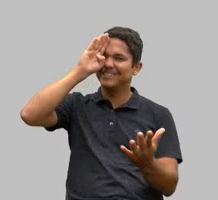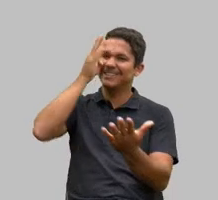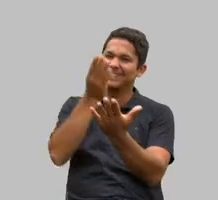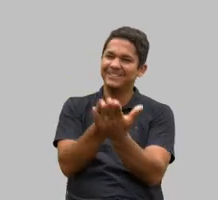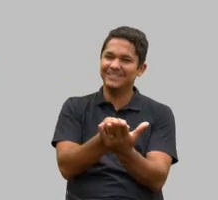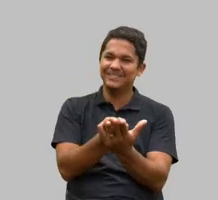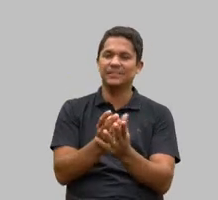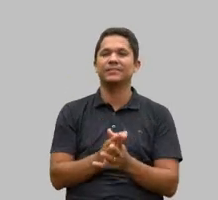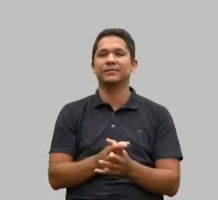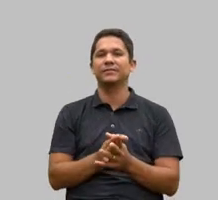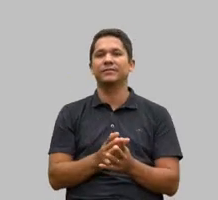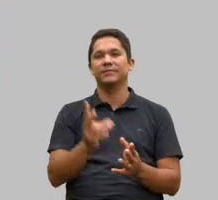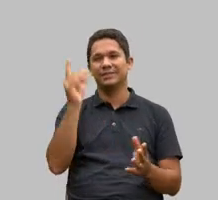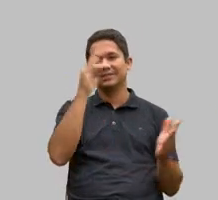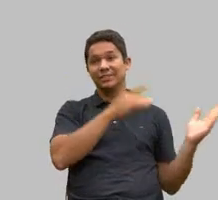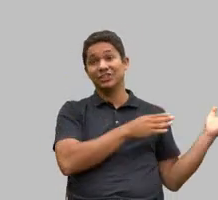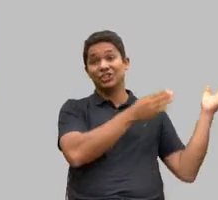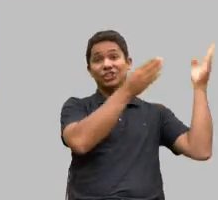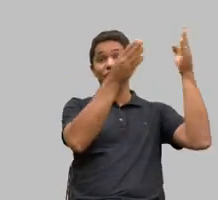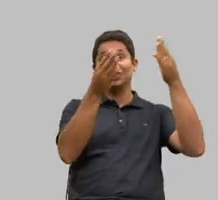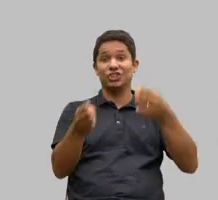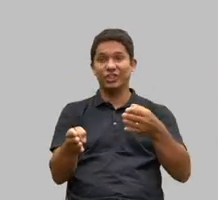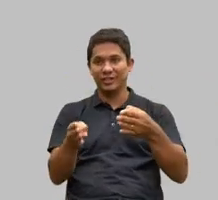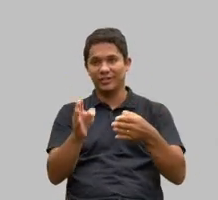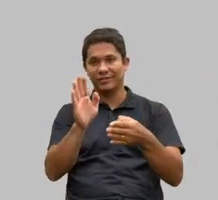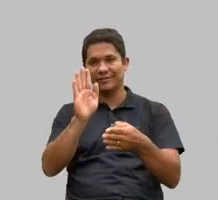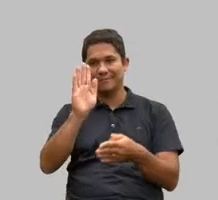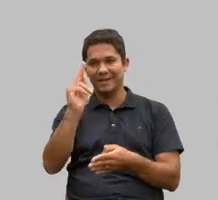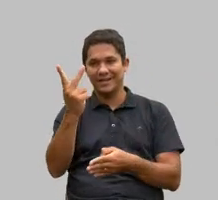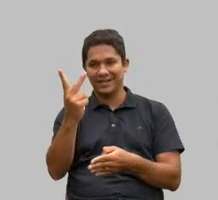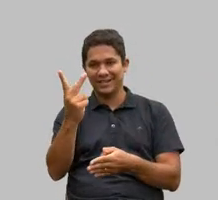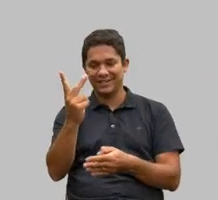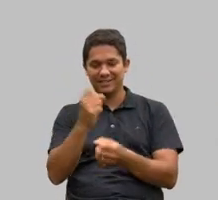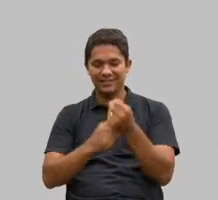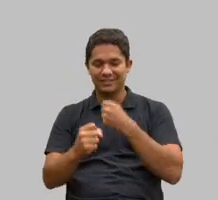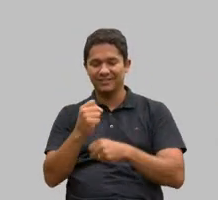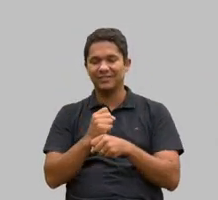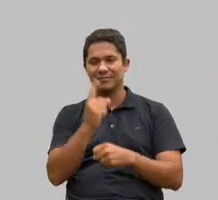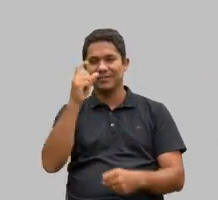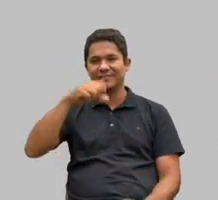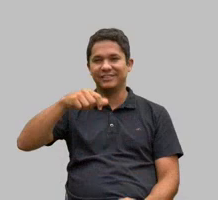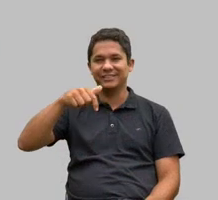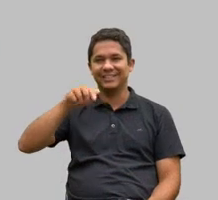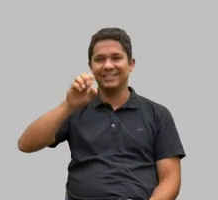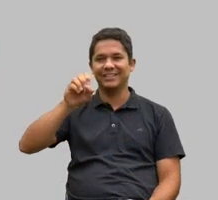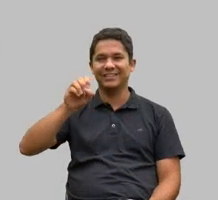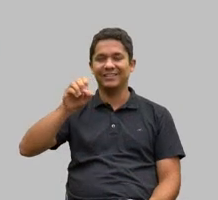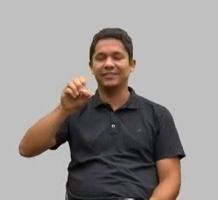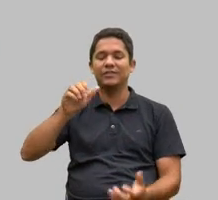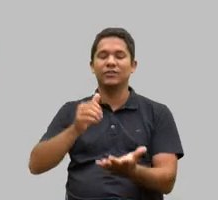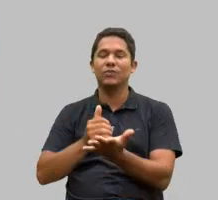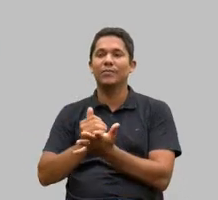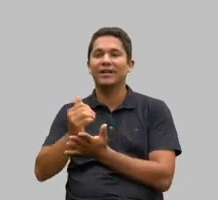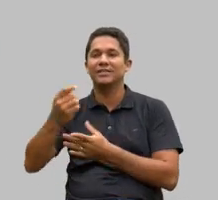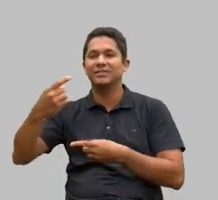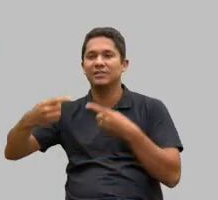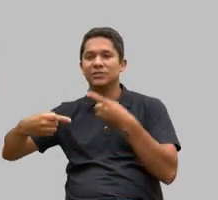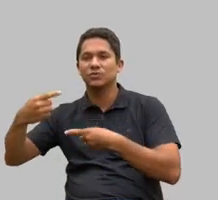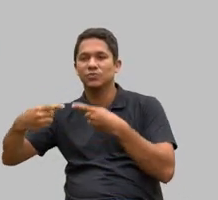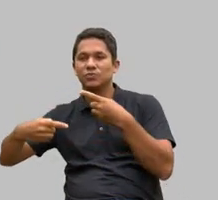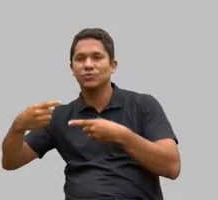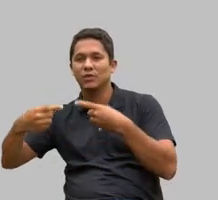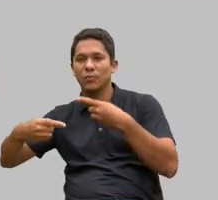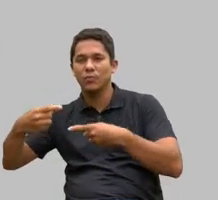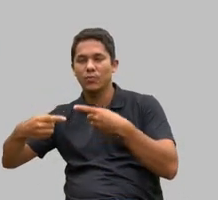na década de 70 estava começando a discussão de um estudo o que